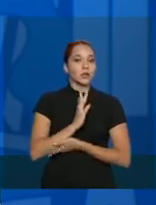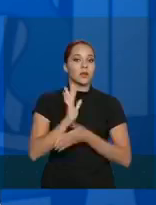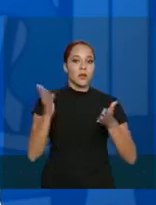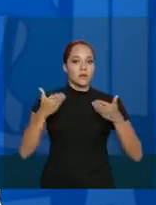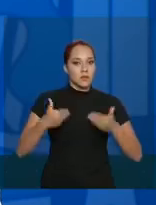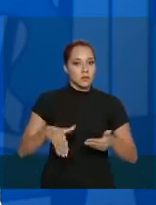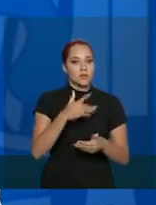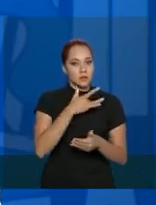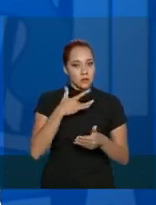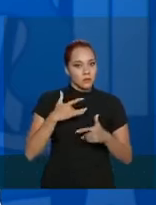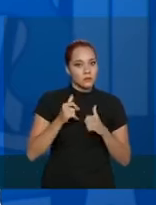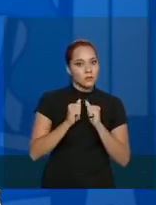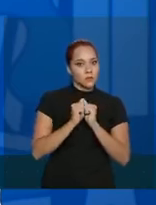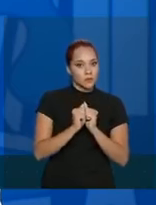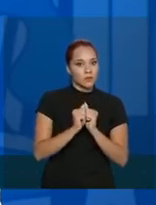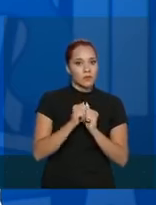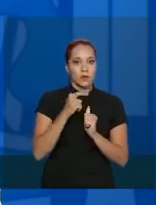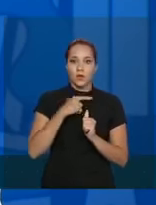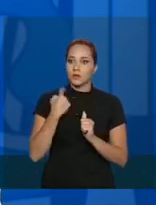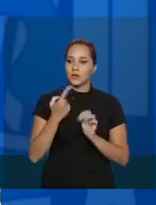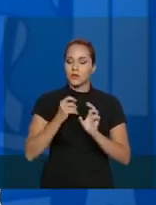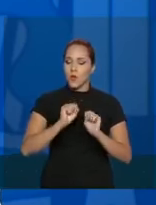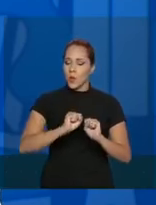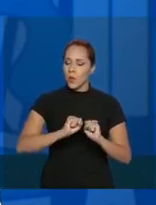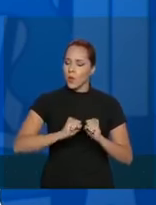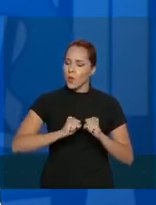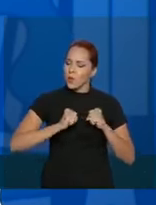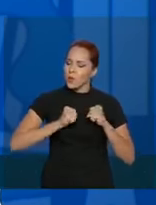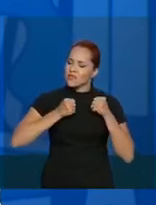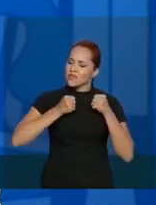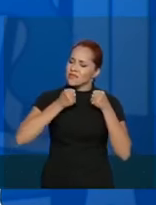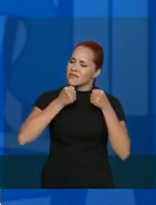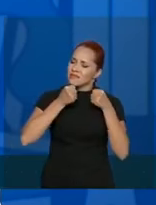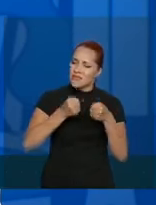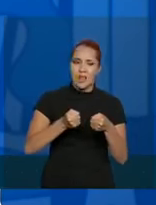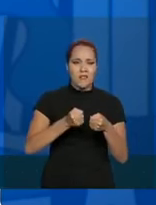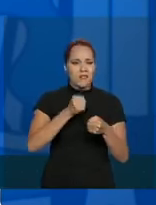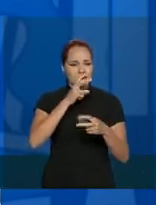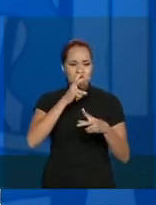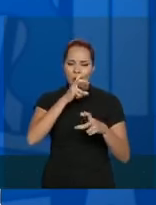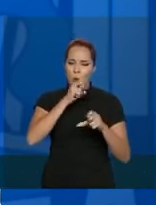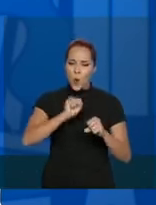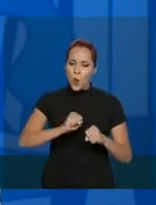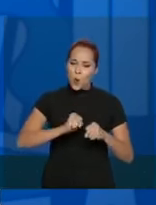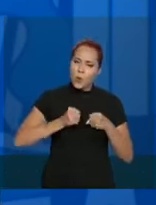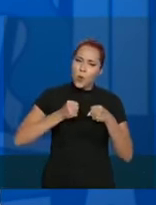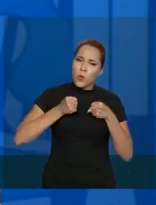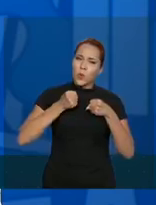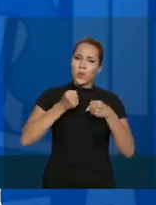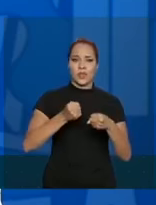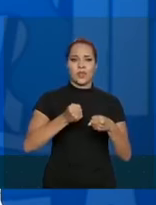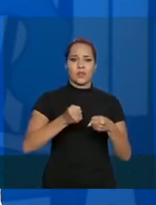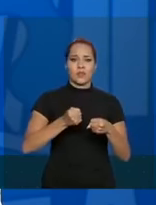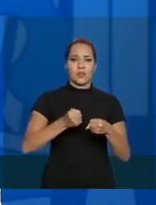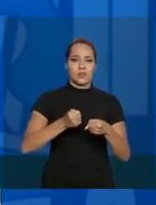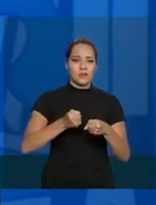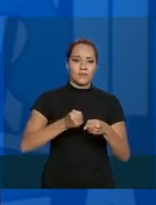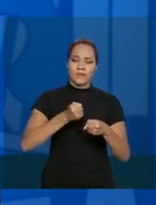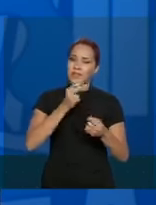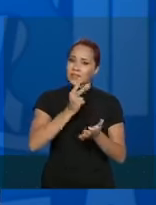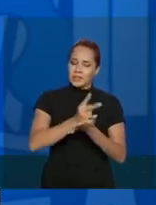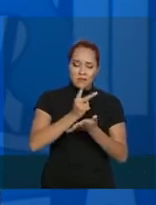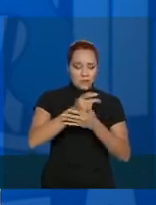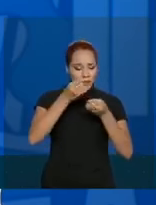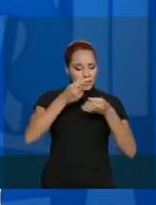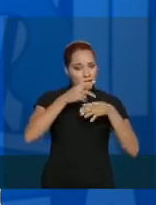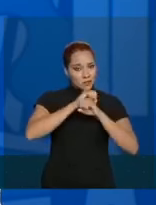Saúde está ali, nós vamos lutar com todas as nossas forças e deixaremos sempre muito bem